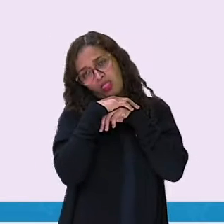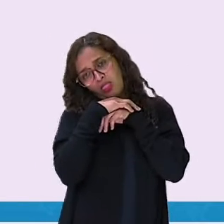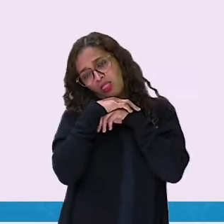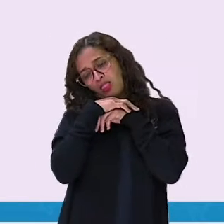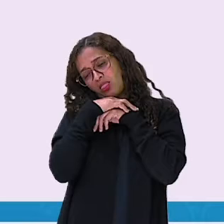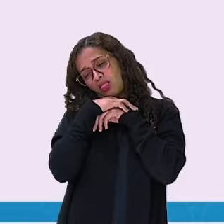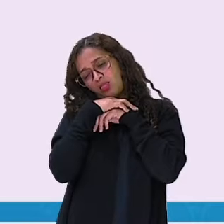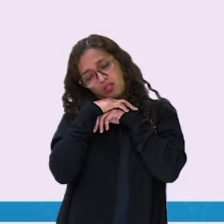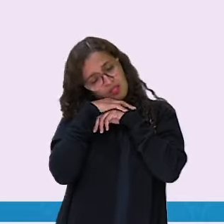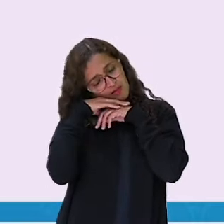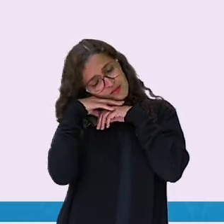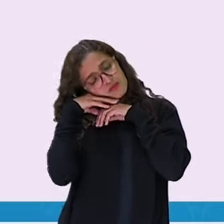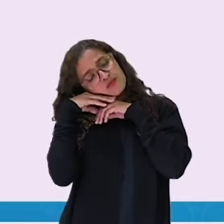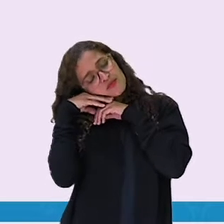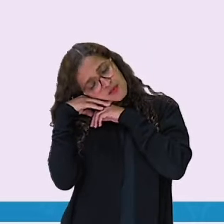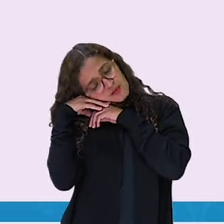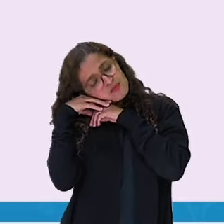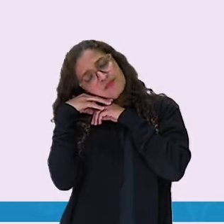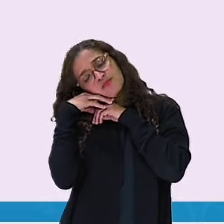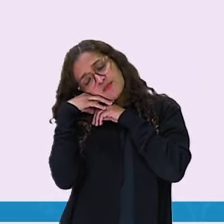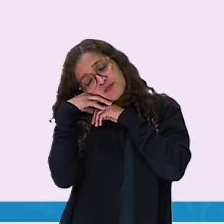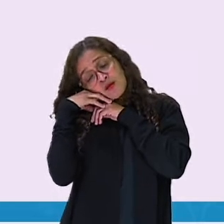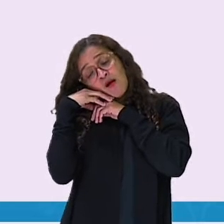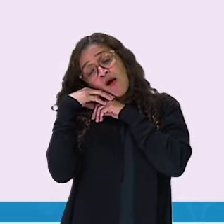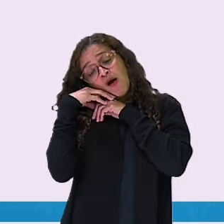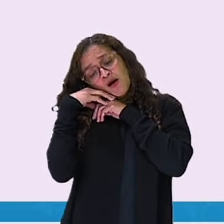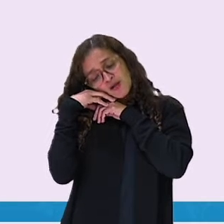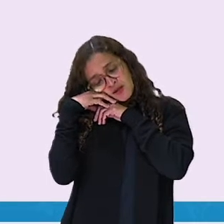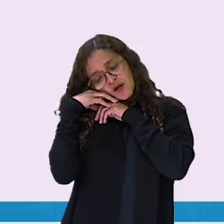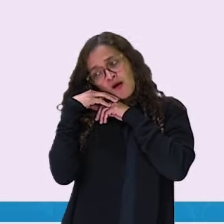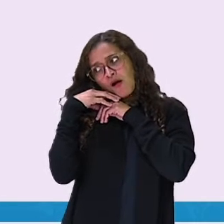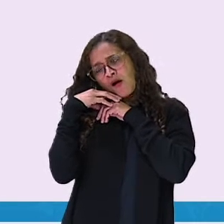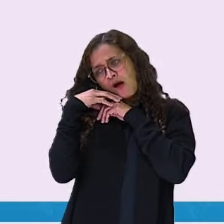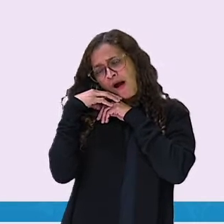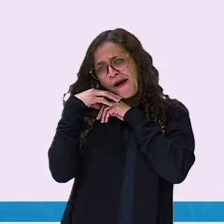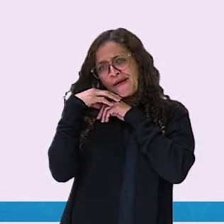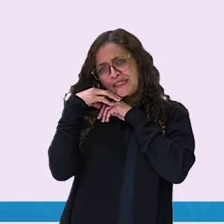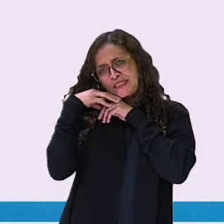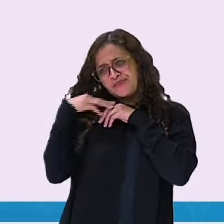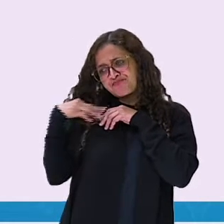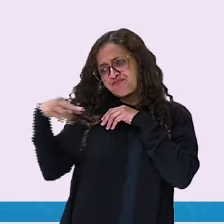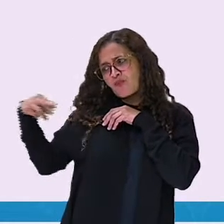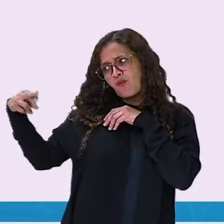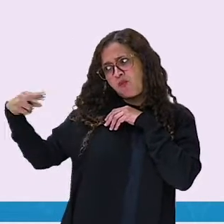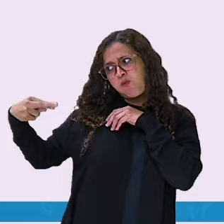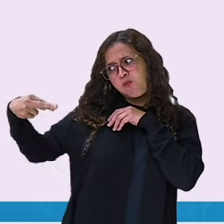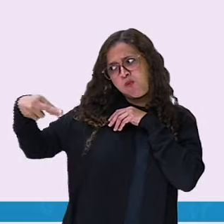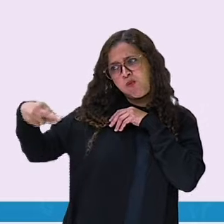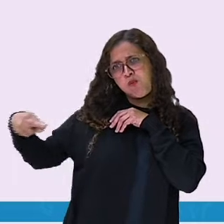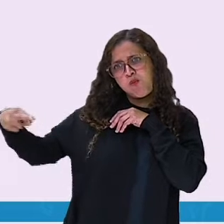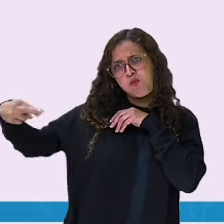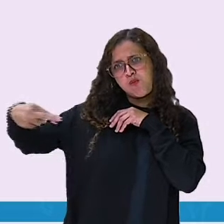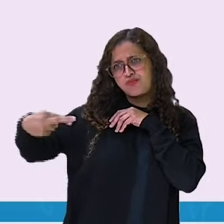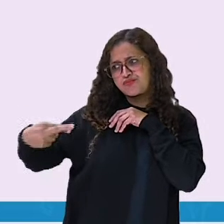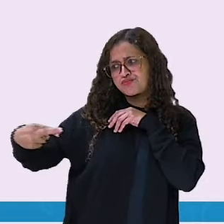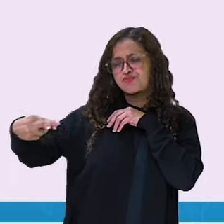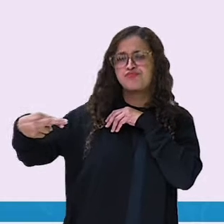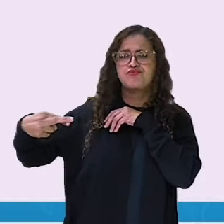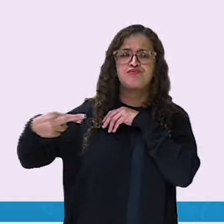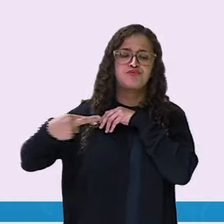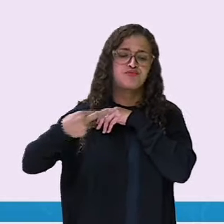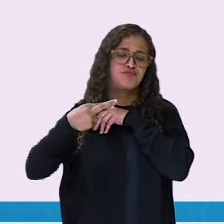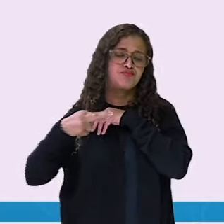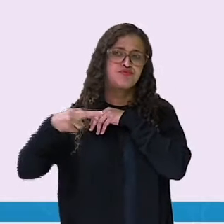sossegado quando foi despertado por um rato que,